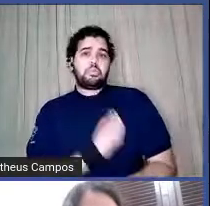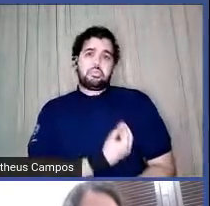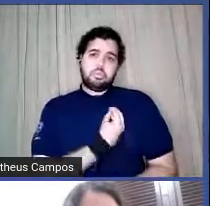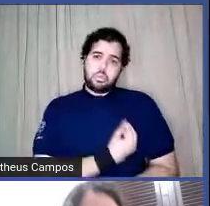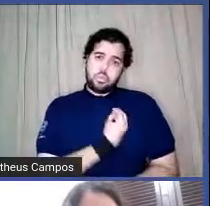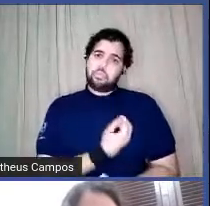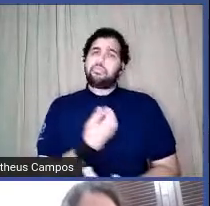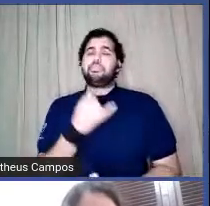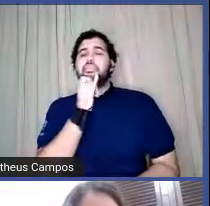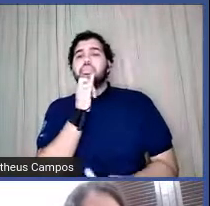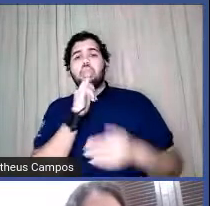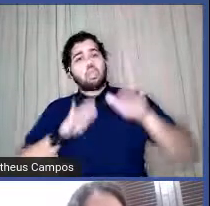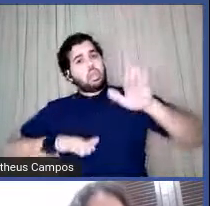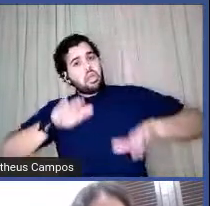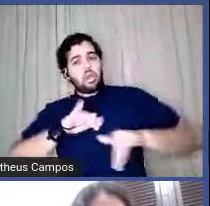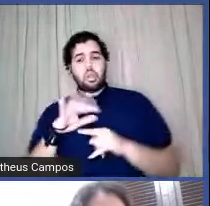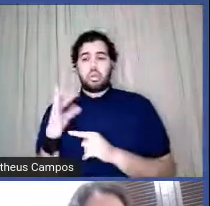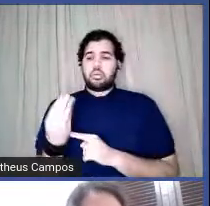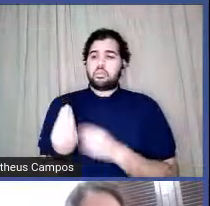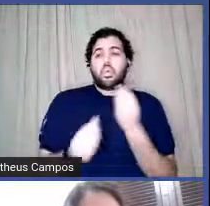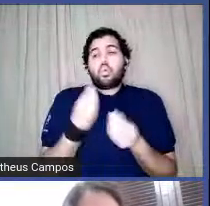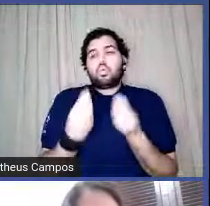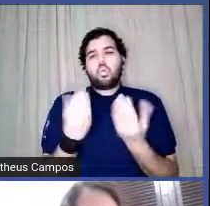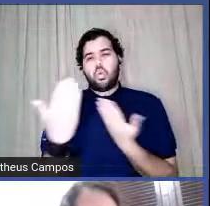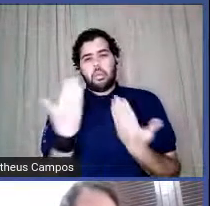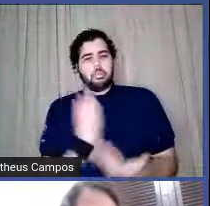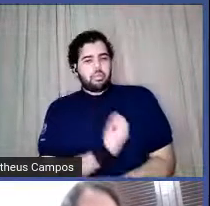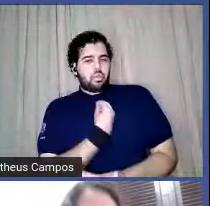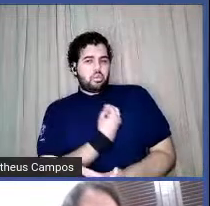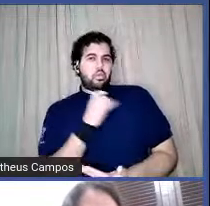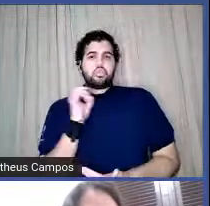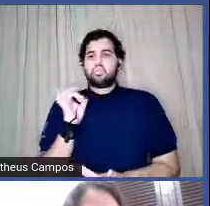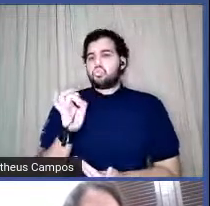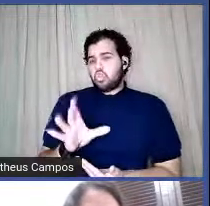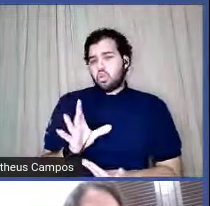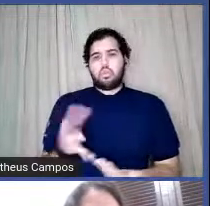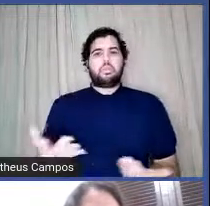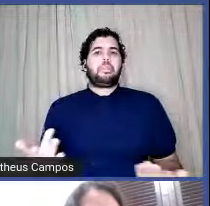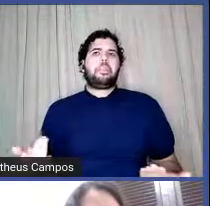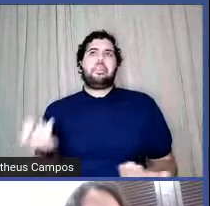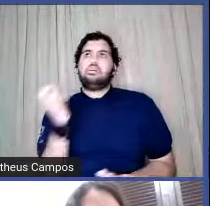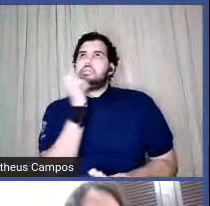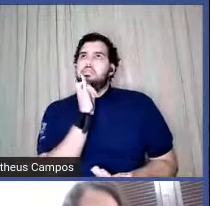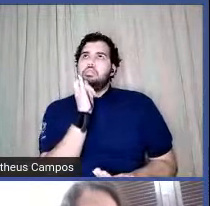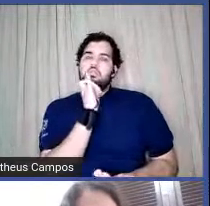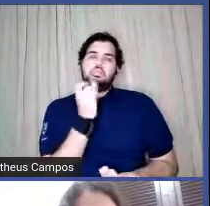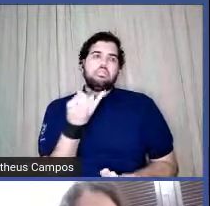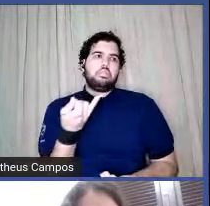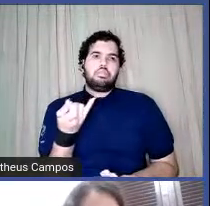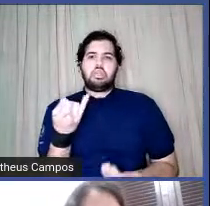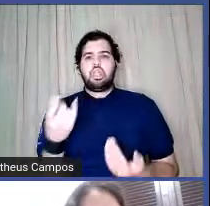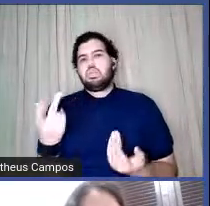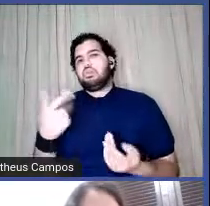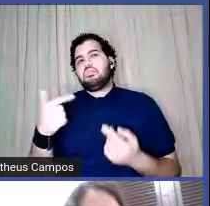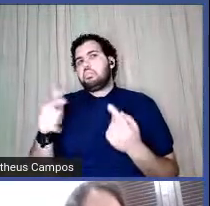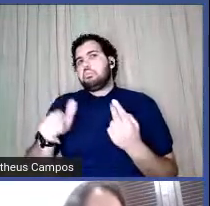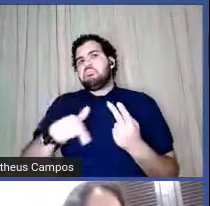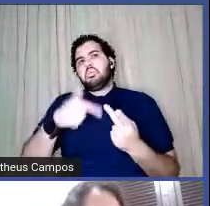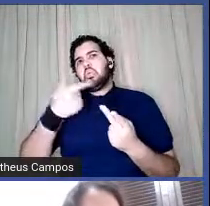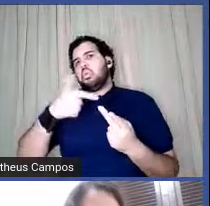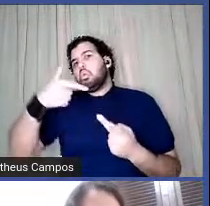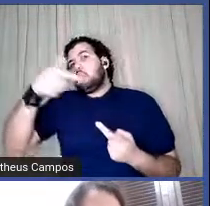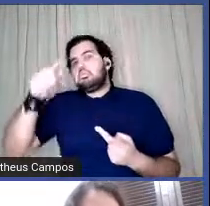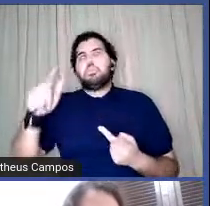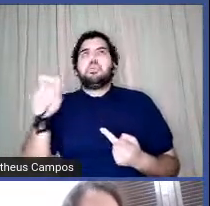Muitas têm a arte como um tipo de sobrevivência e não só como, sei lá, algo em segundo plano, né? Um